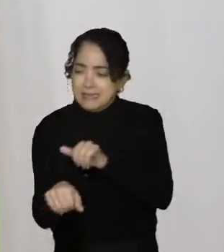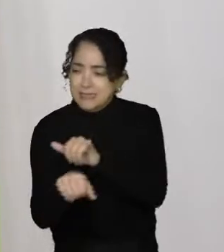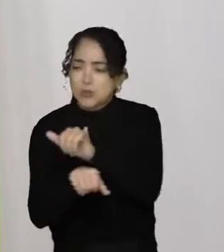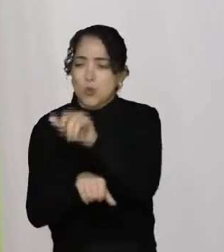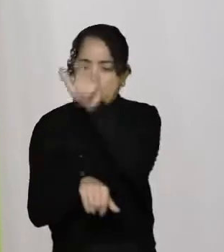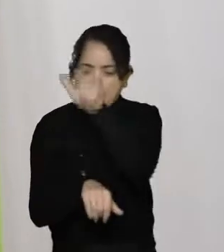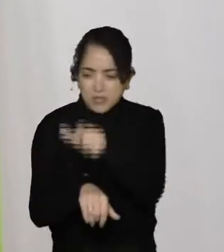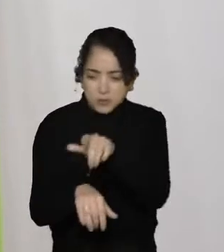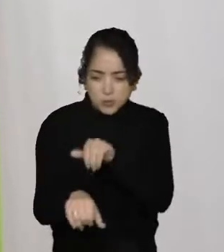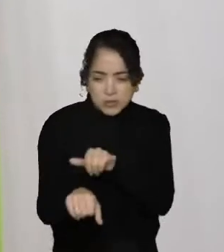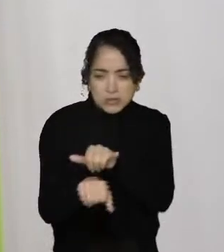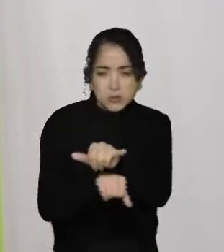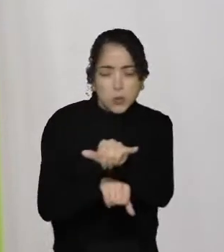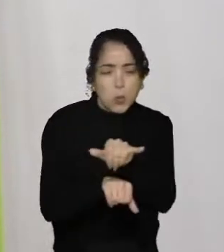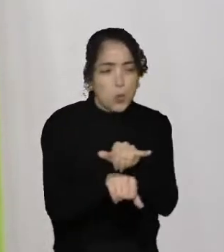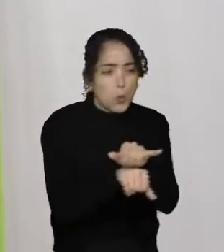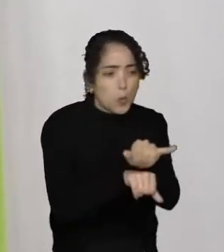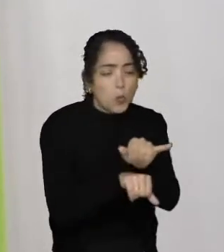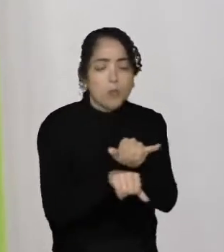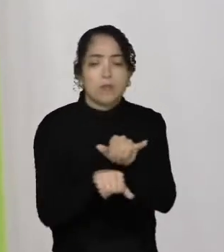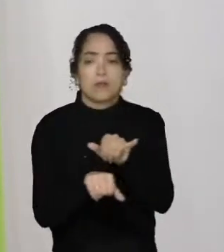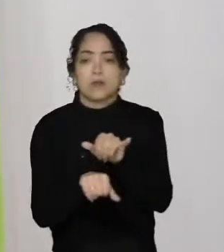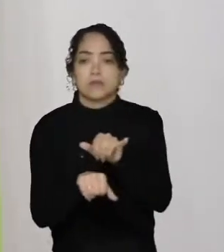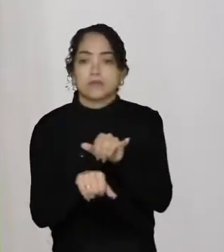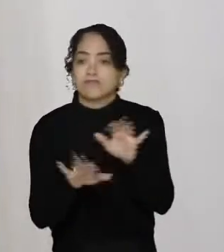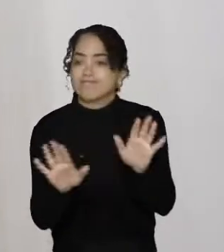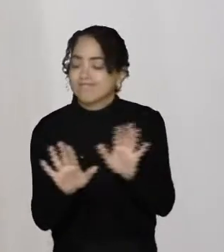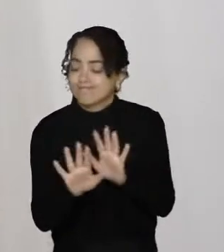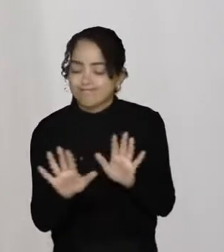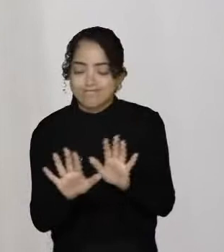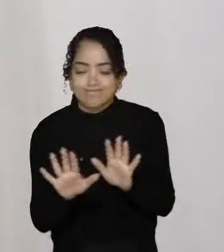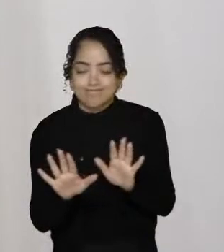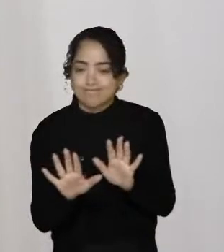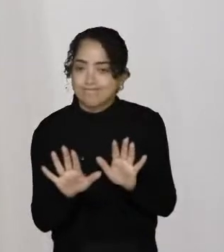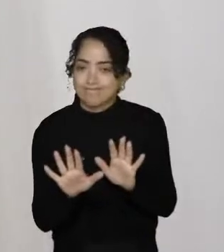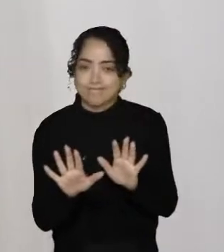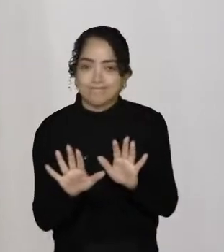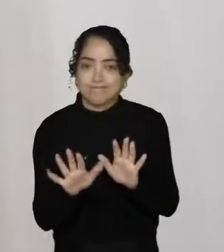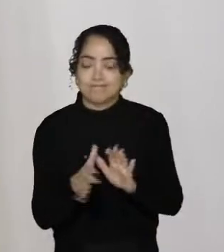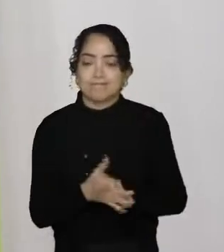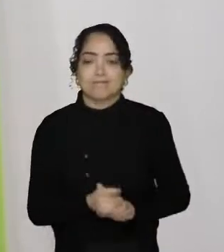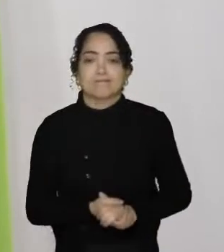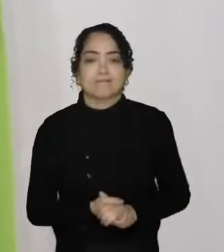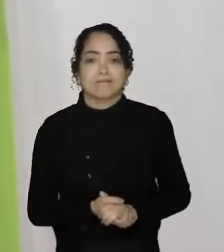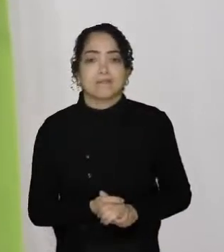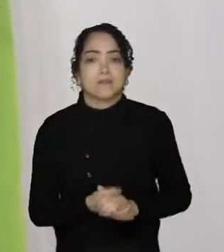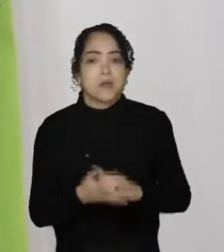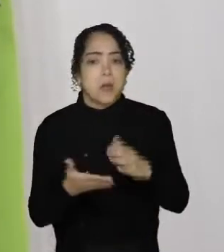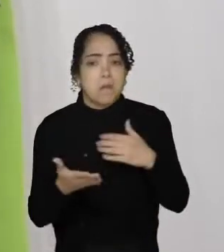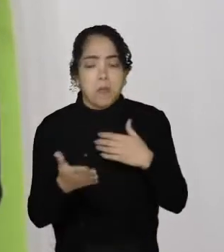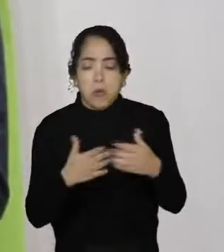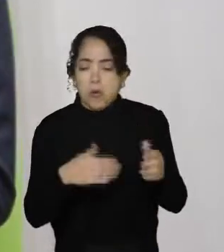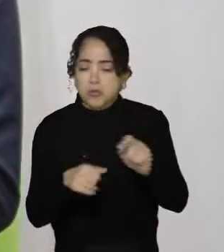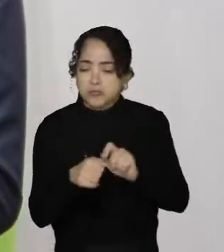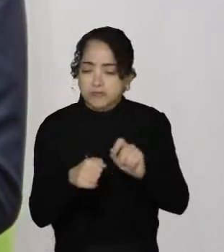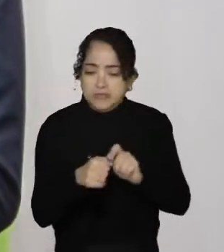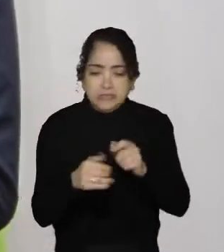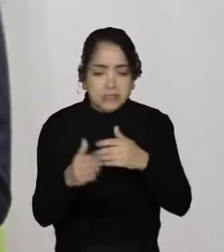traidor, está traindo, é traidor. Não adianta. Pegou a pecha. Pode fazer o que quiser.